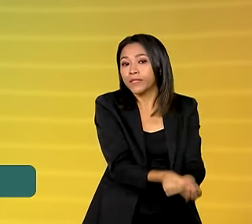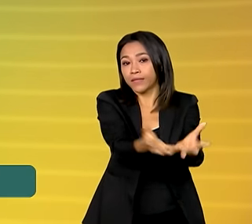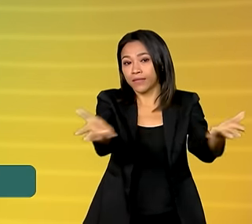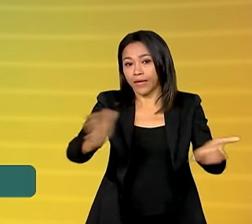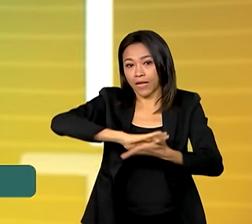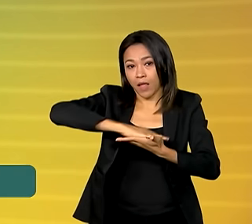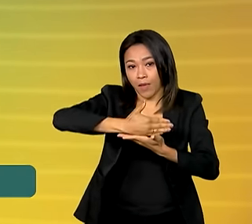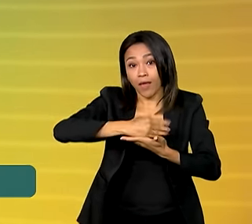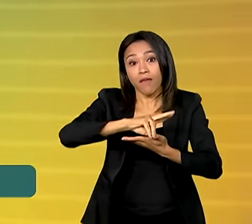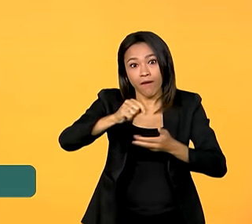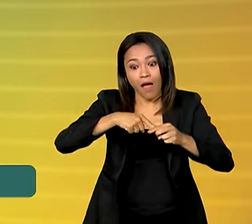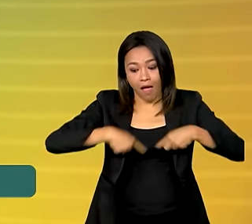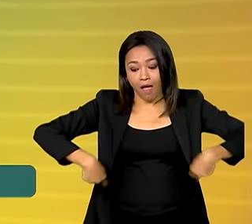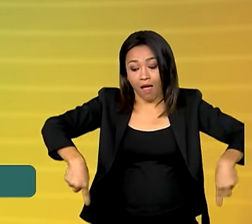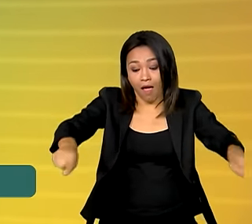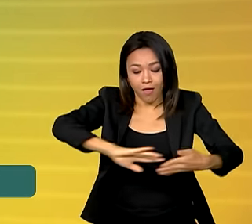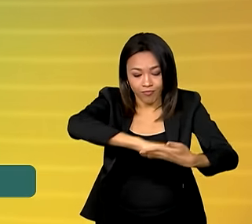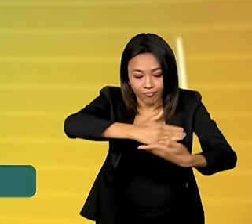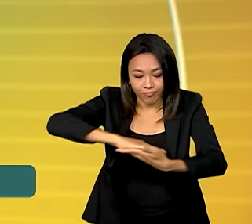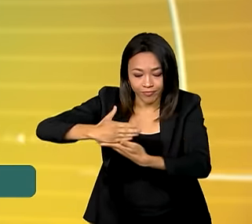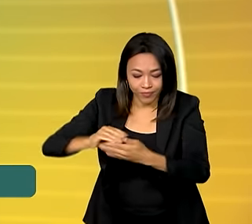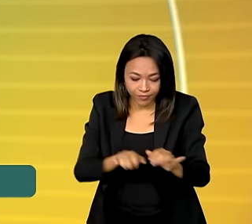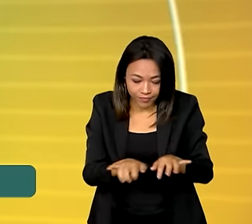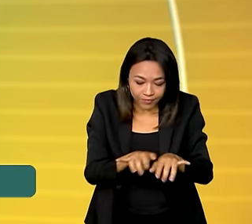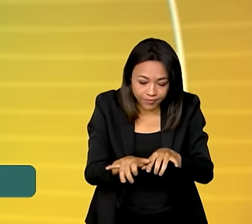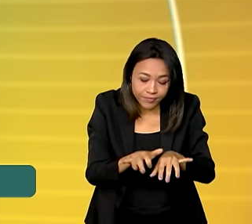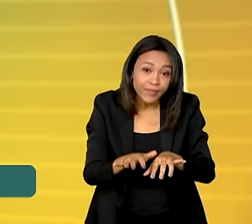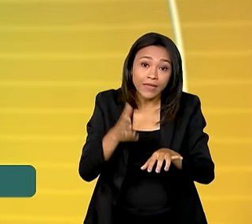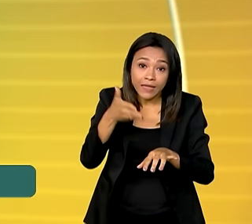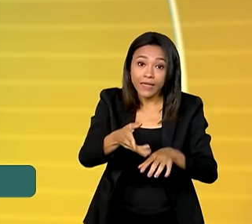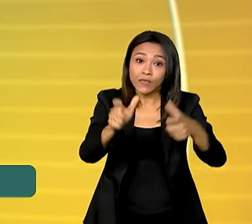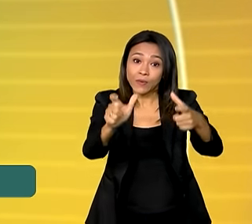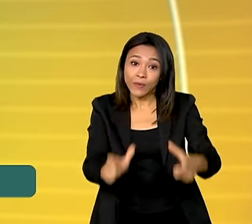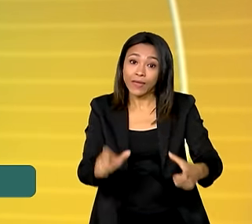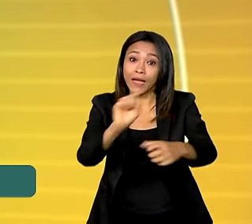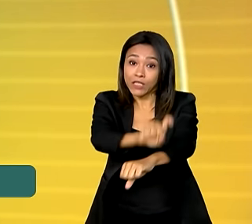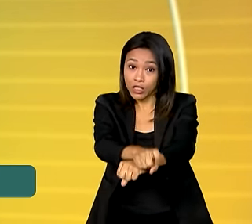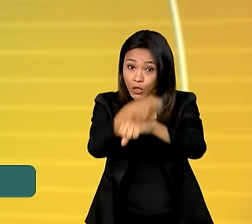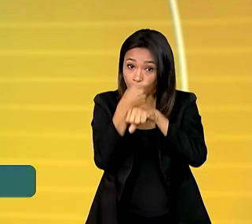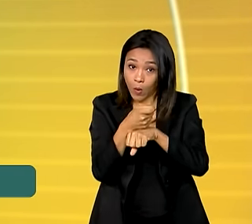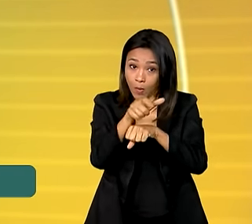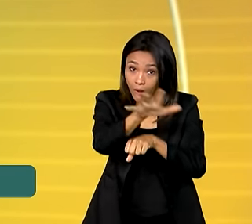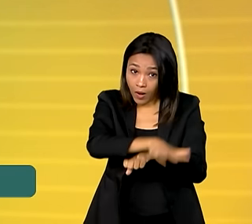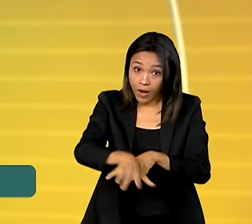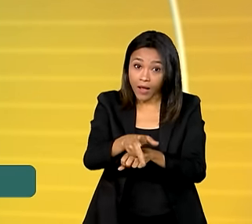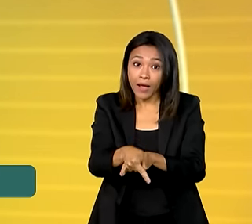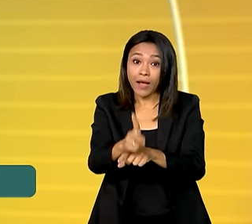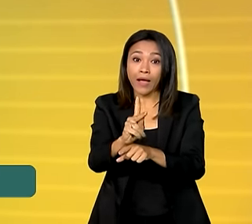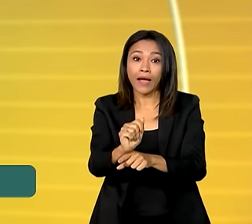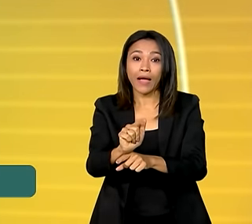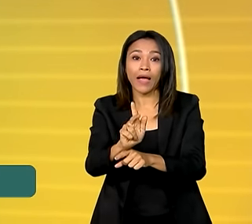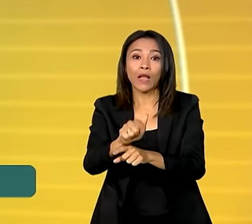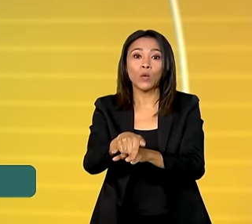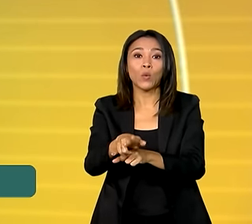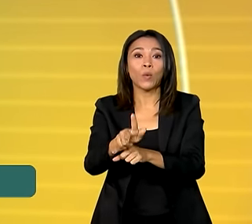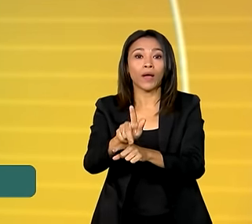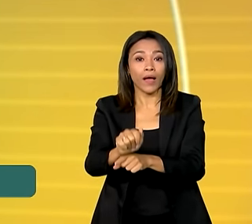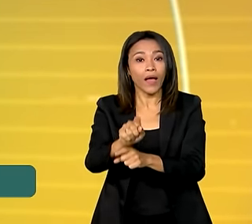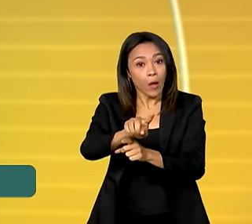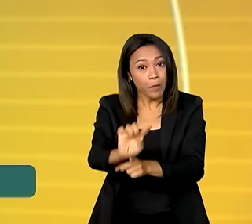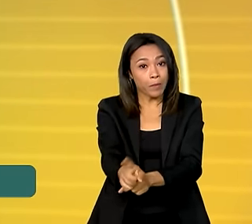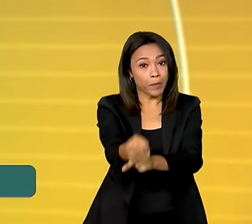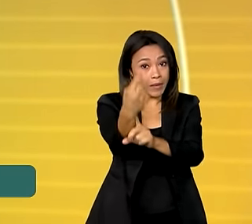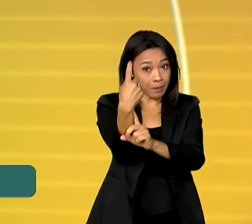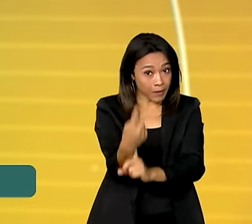laboratório de informática na comunidade. O território quilombo-calunga foi reconhecido pela ONU como o primeiro território